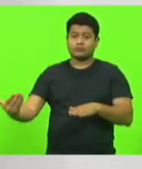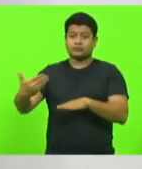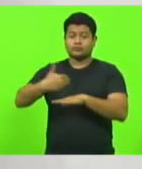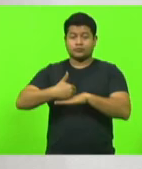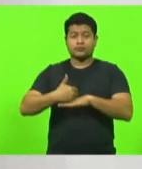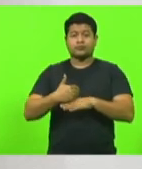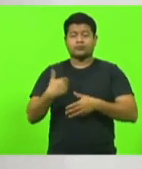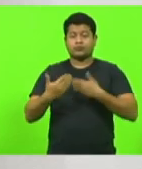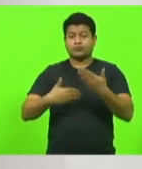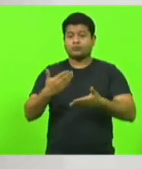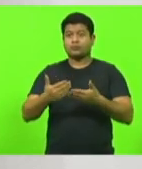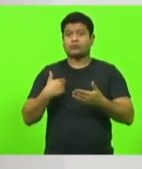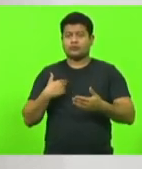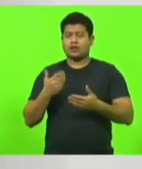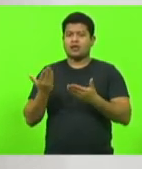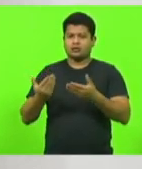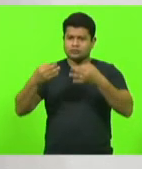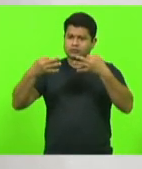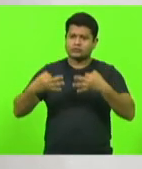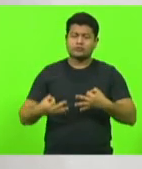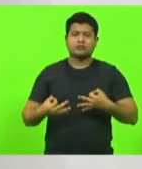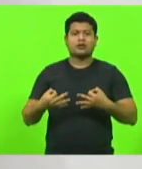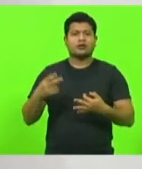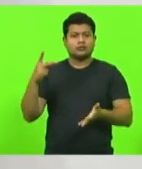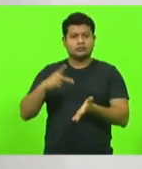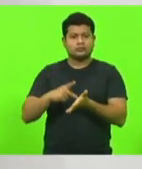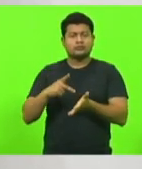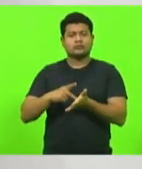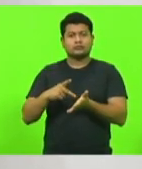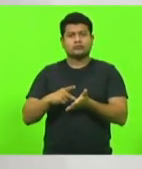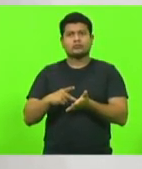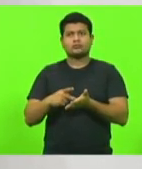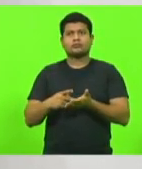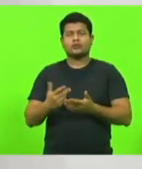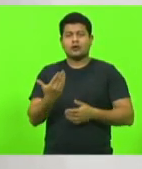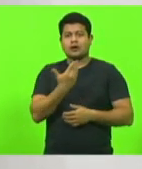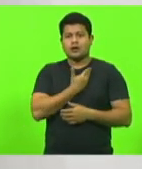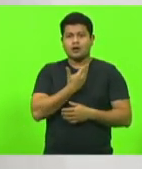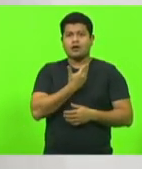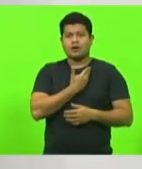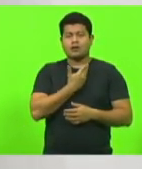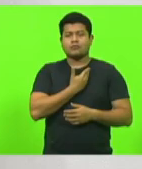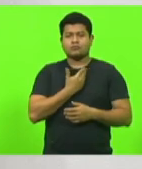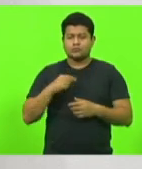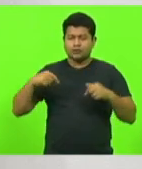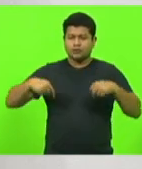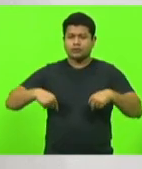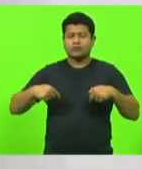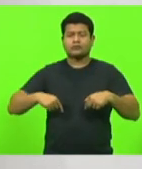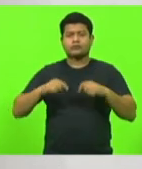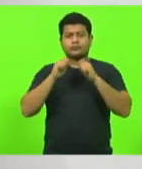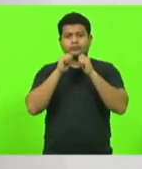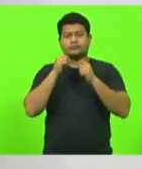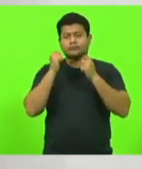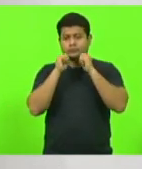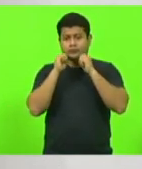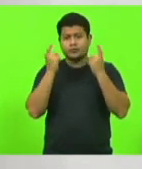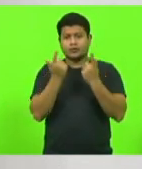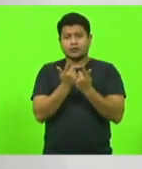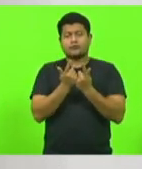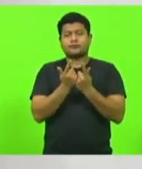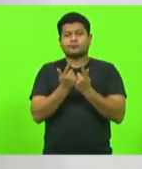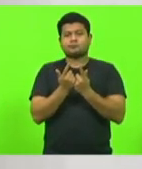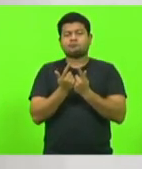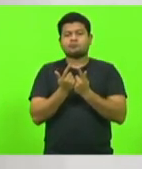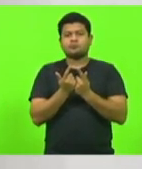idôneas e verdadeiras, pessoas que são meus colegas aqui, meus companheiros, meus colegas de trabalho aqui